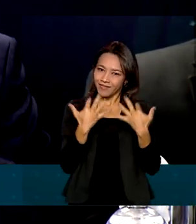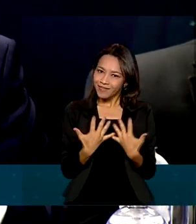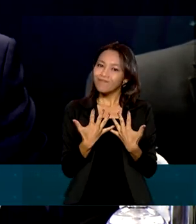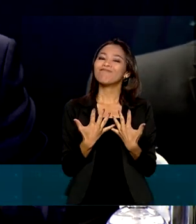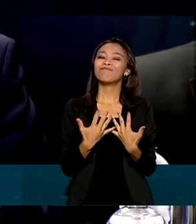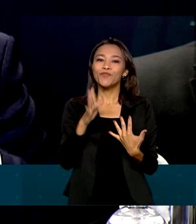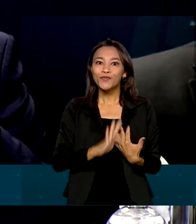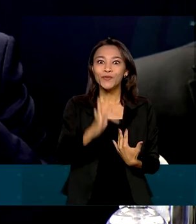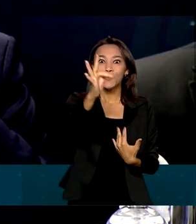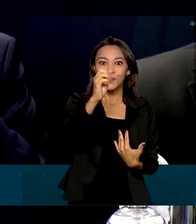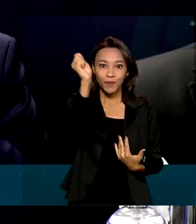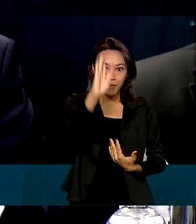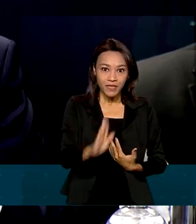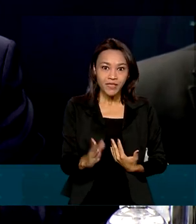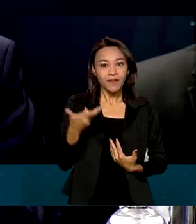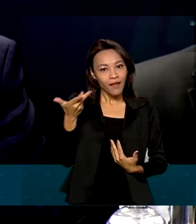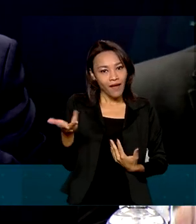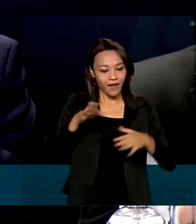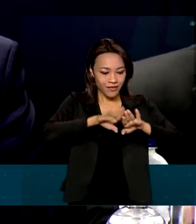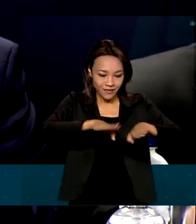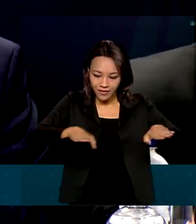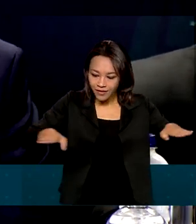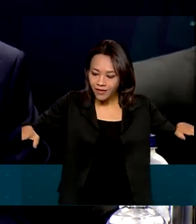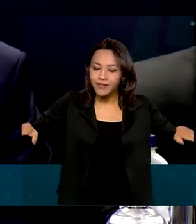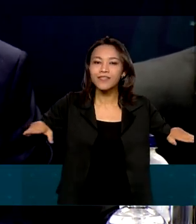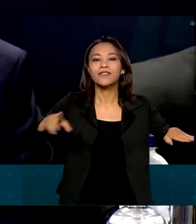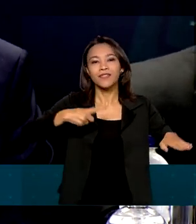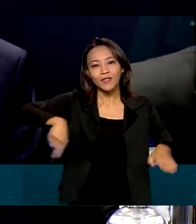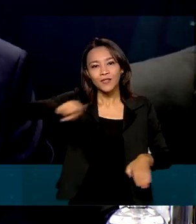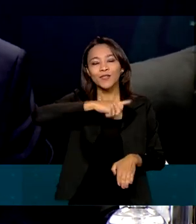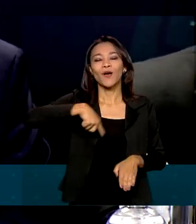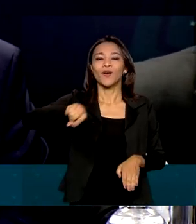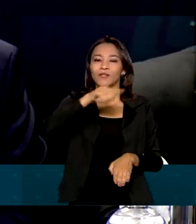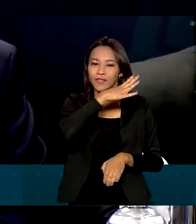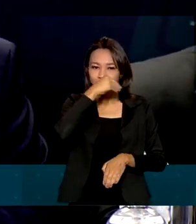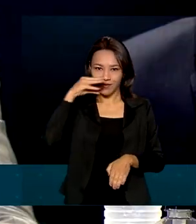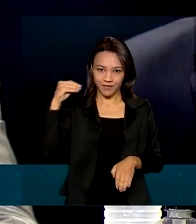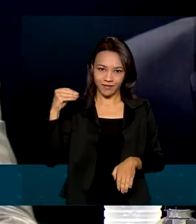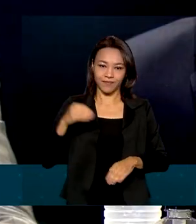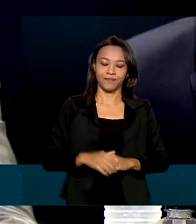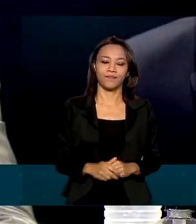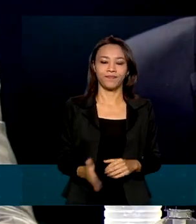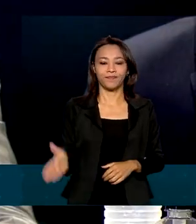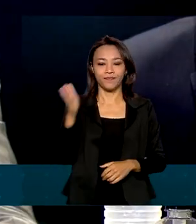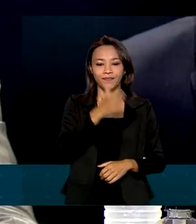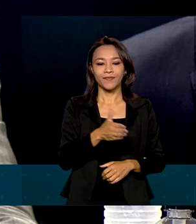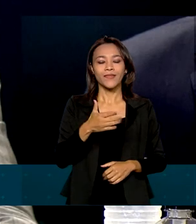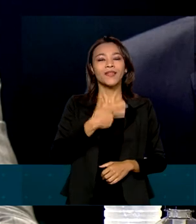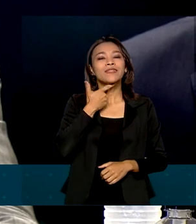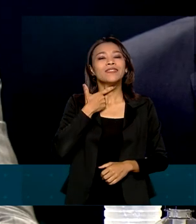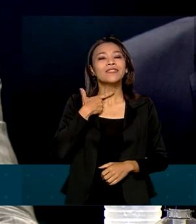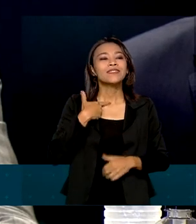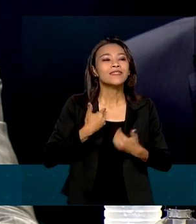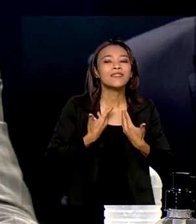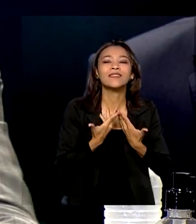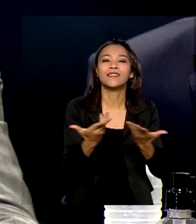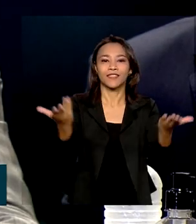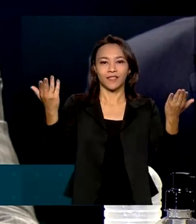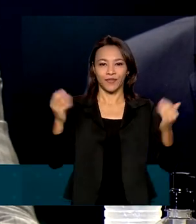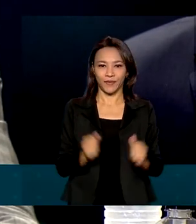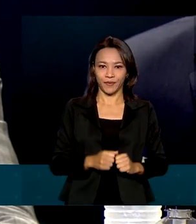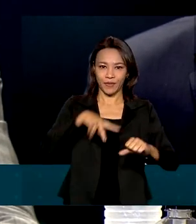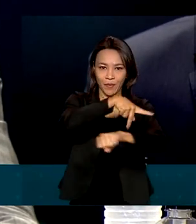do Brasil, que são as nossas crianças e os nossos adolescentes. Desejar que a nação brasileira possa